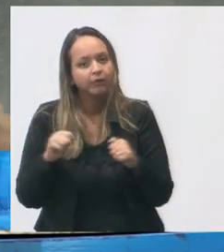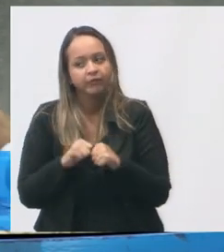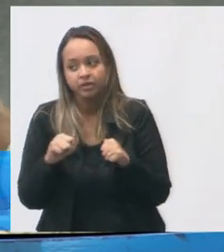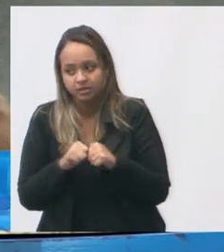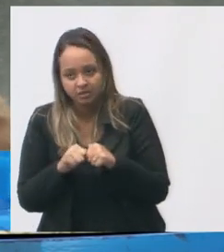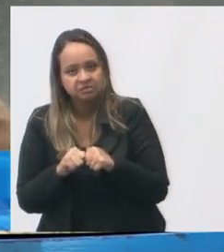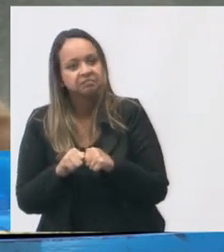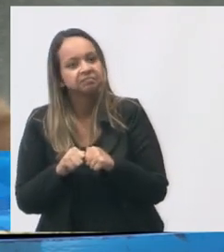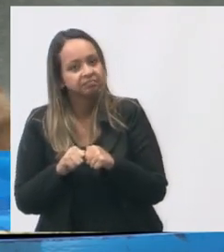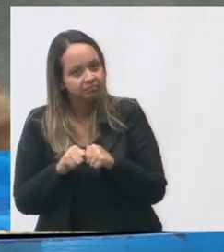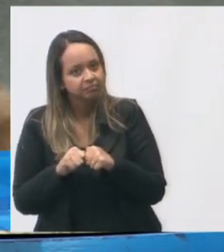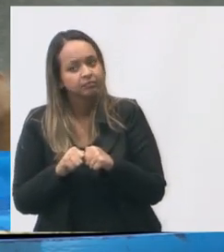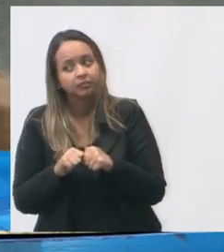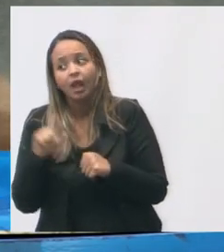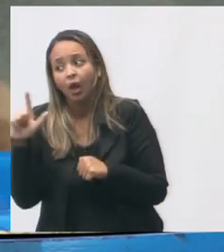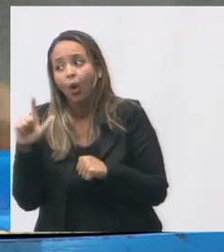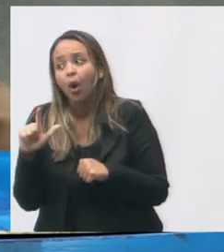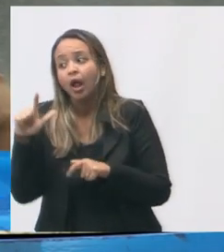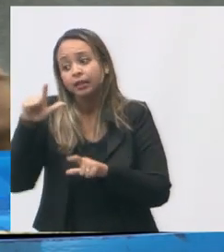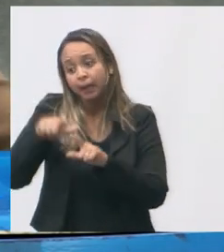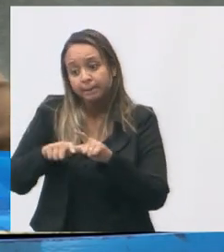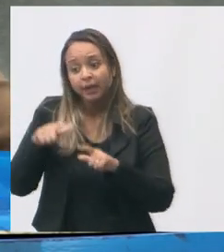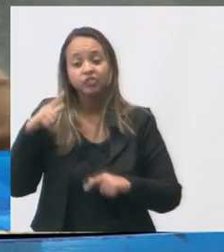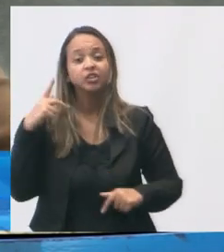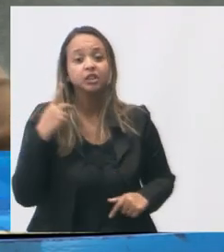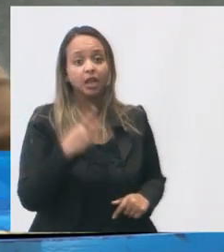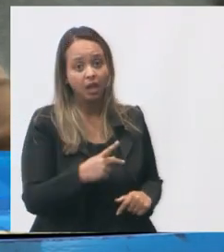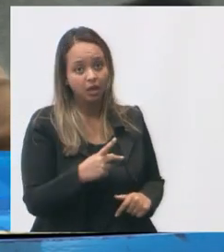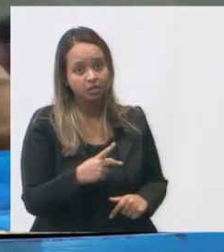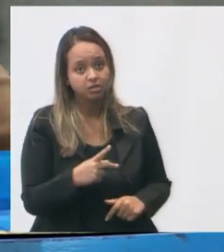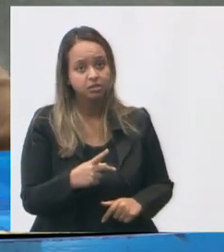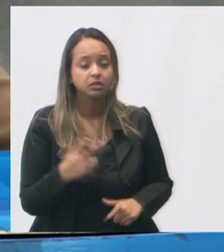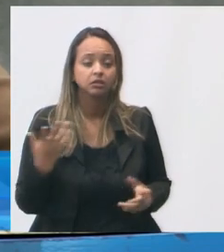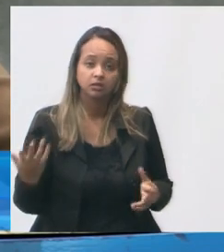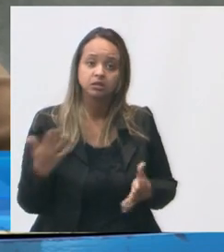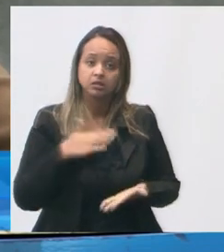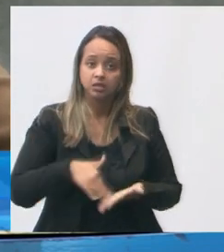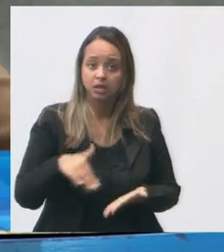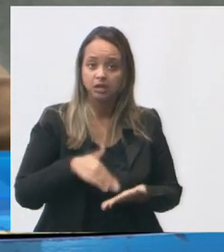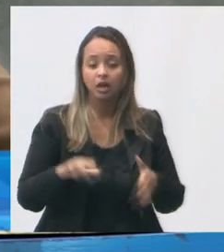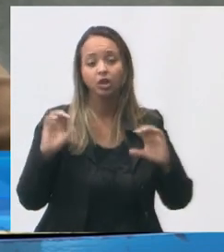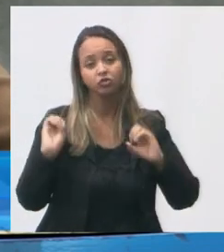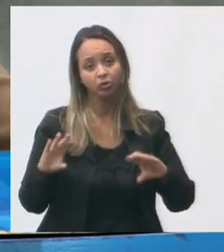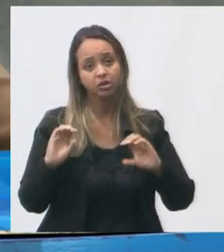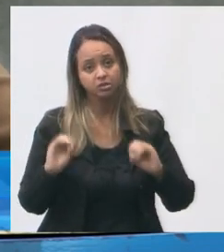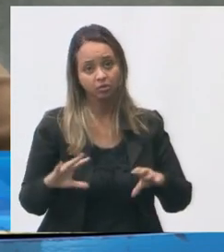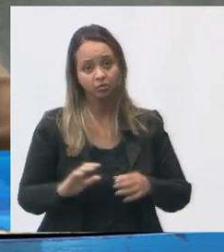Ele agora vocês têm, depende dela, depende deles, da Secretaria de Educação.